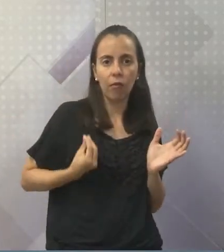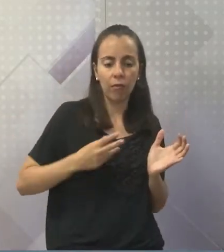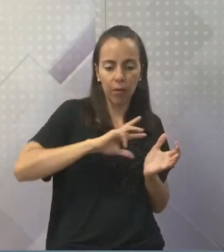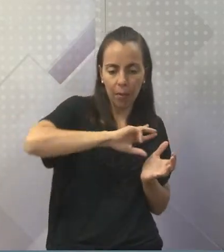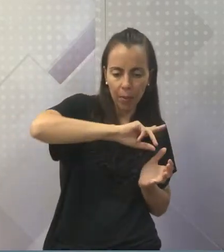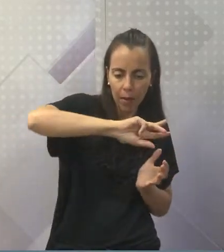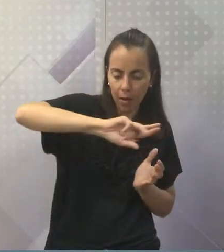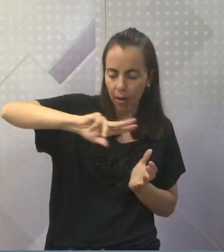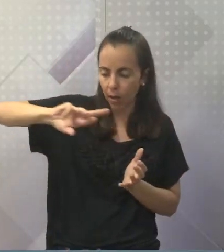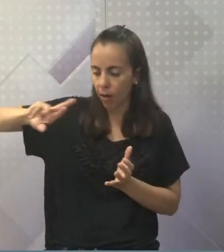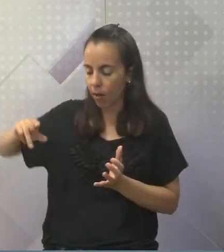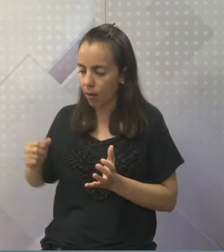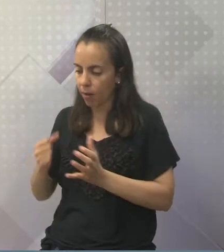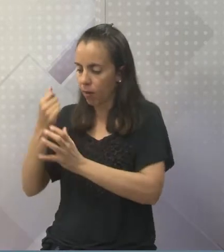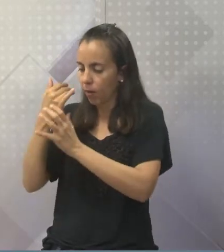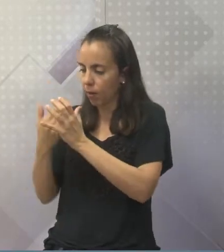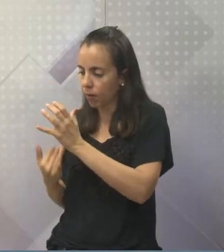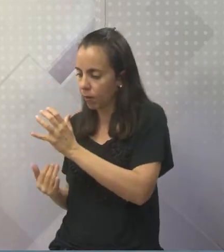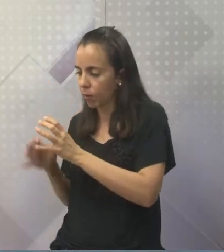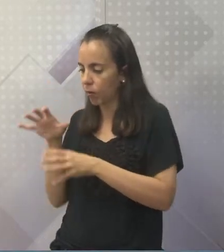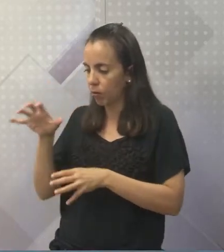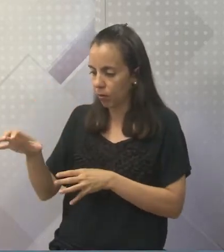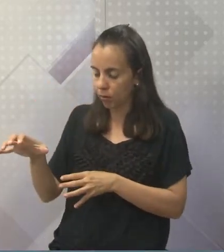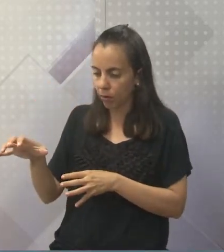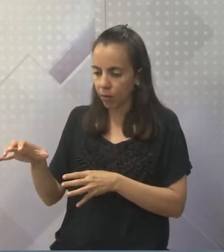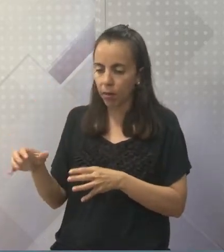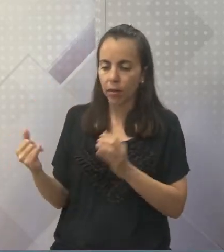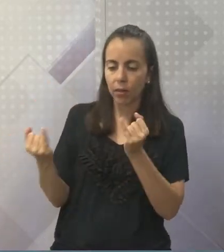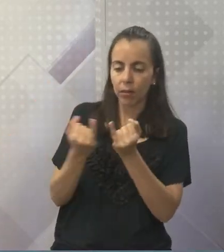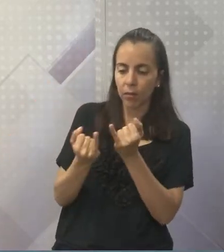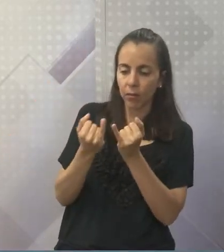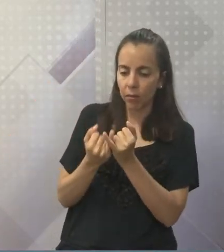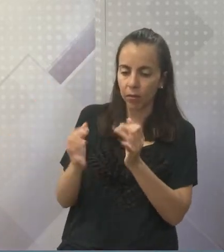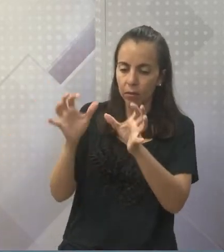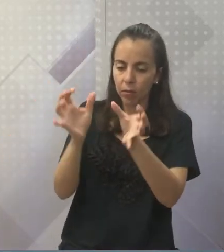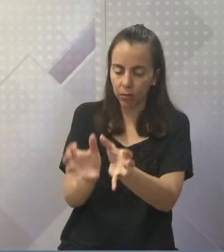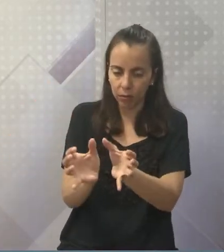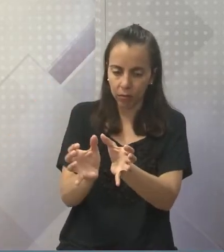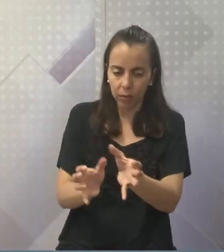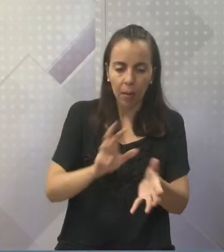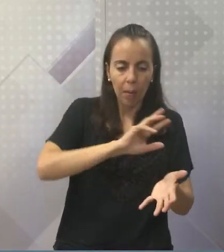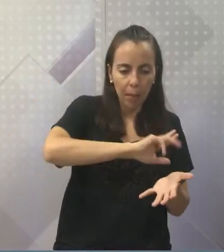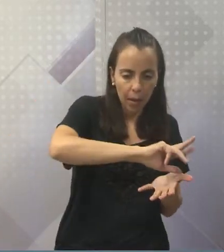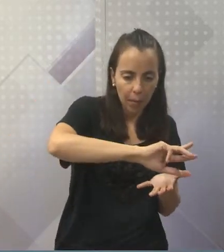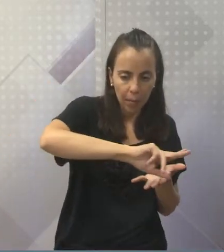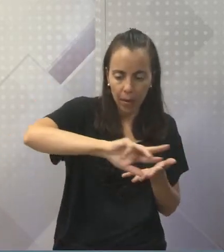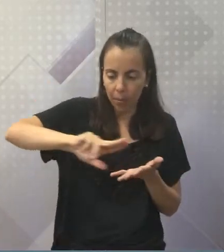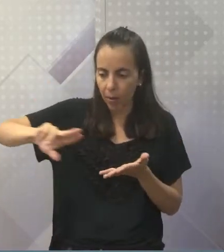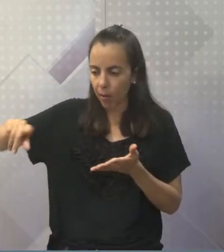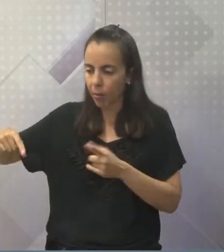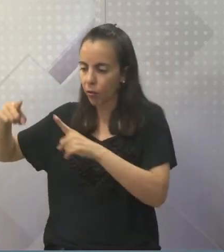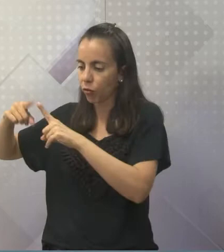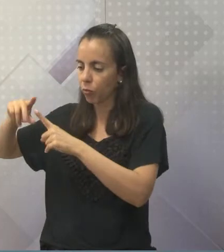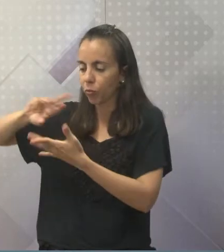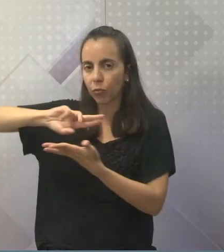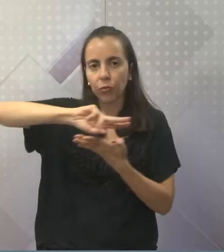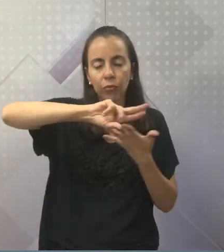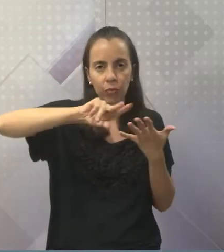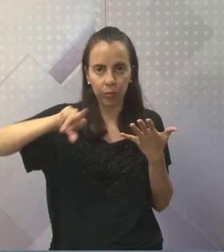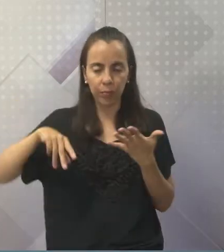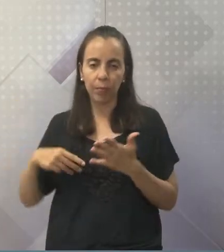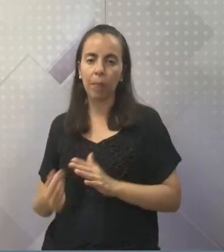características, semelhanças, aproximando alguns e separando outros, Distanciando outros,